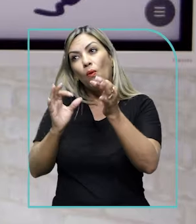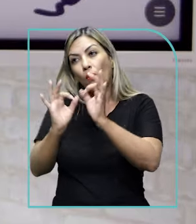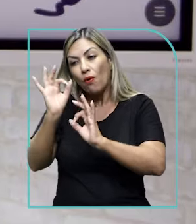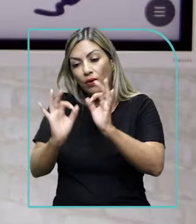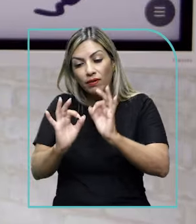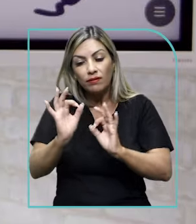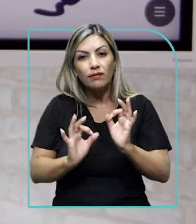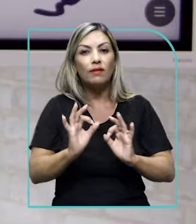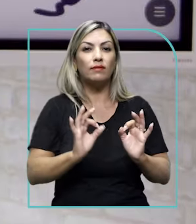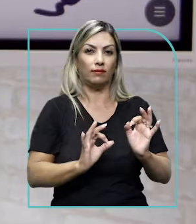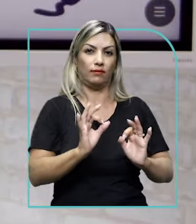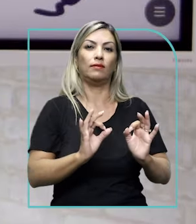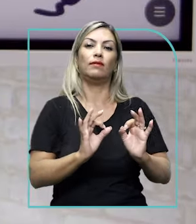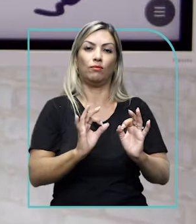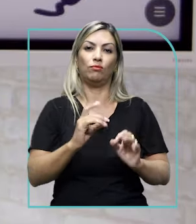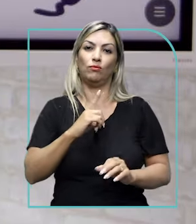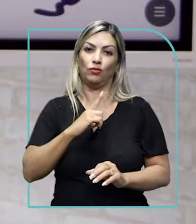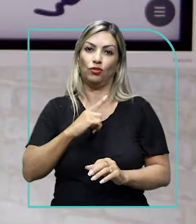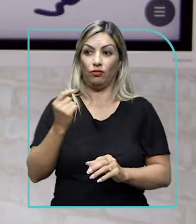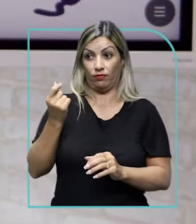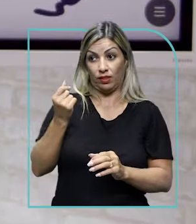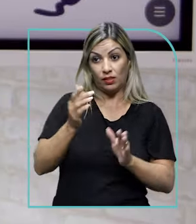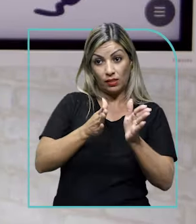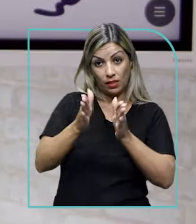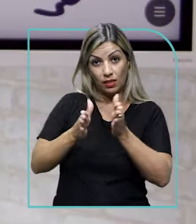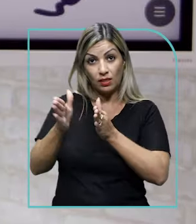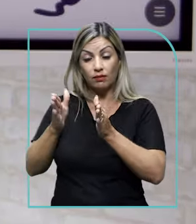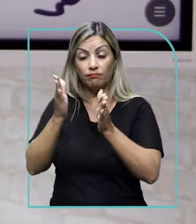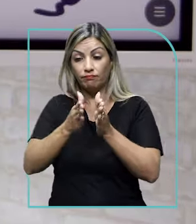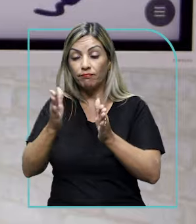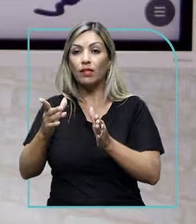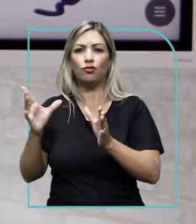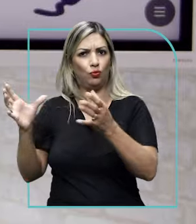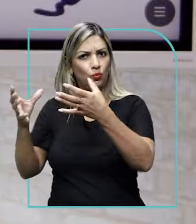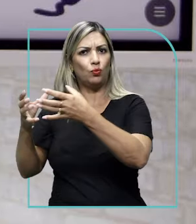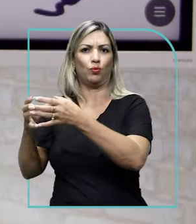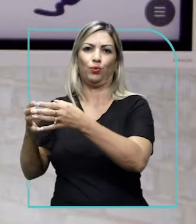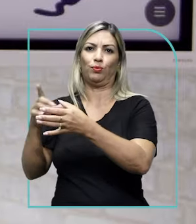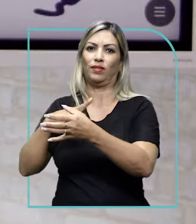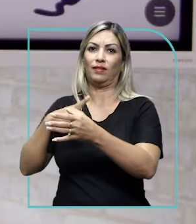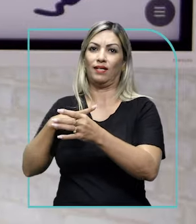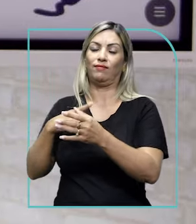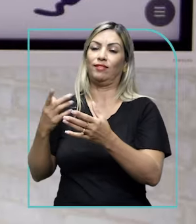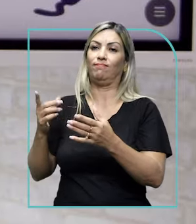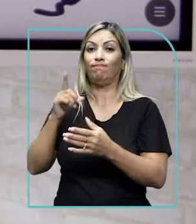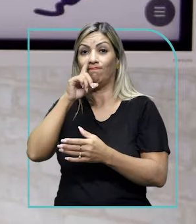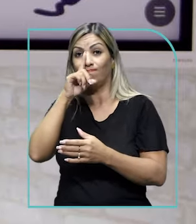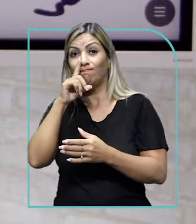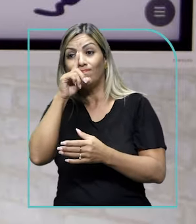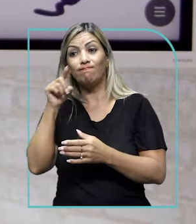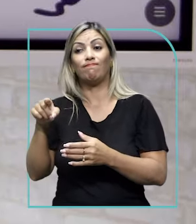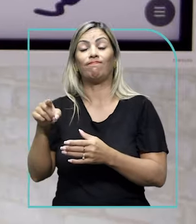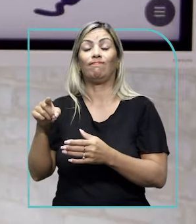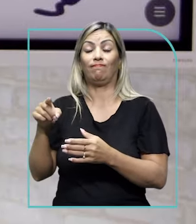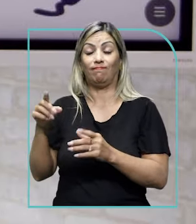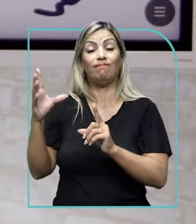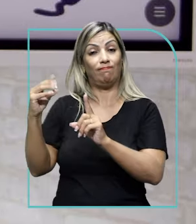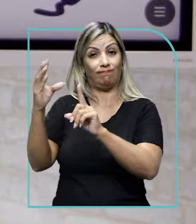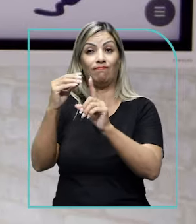organização financeira e tinha uma galera que estava ali com